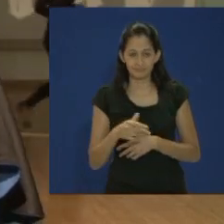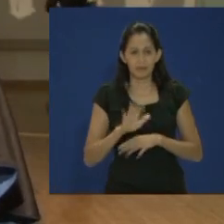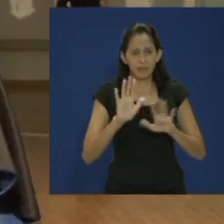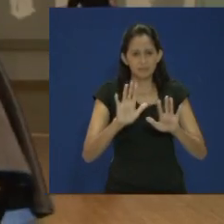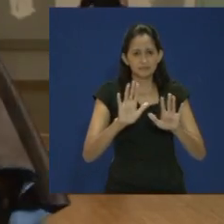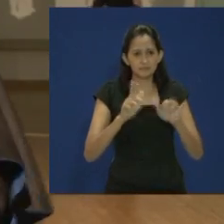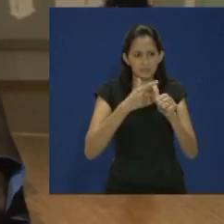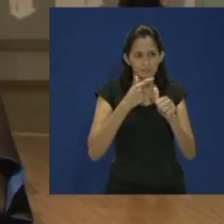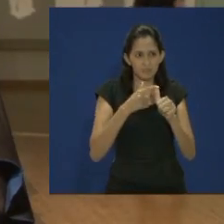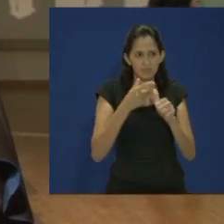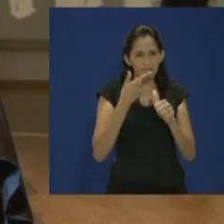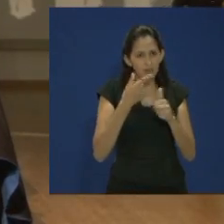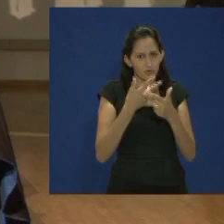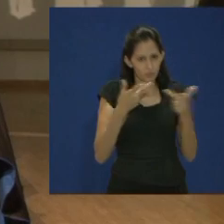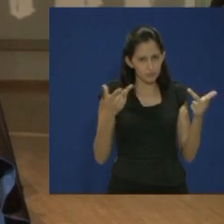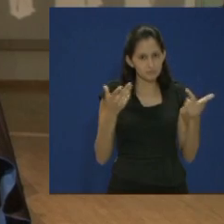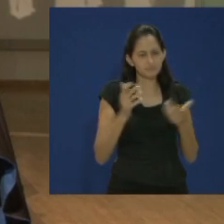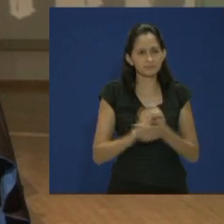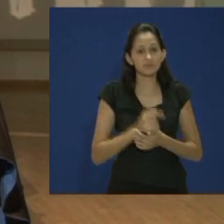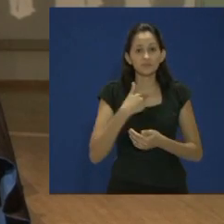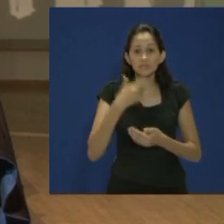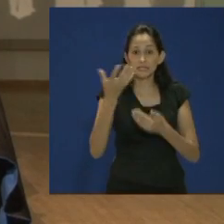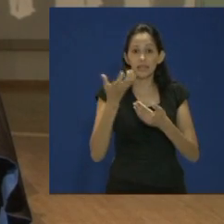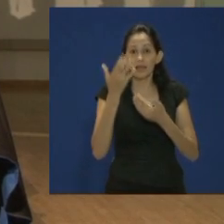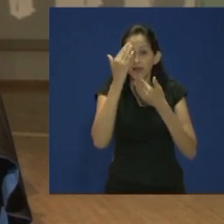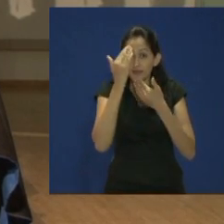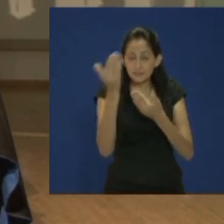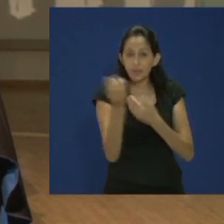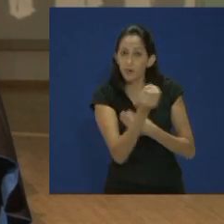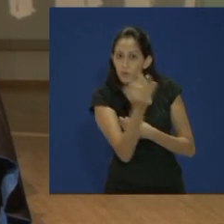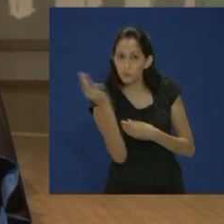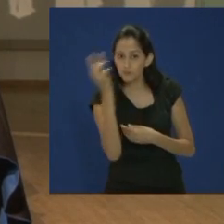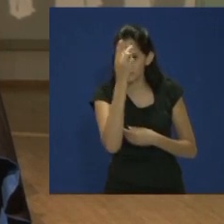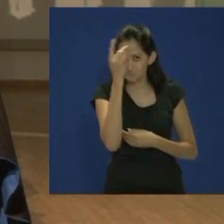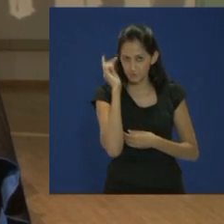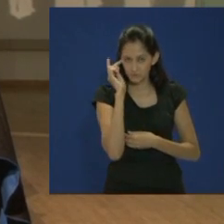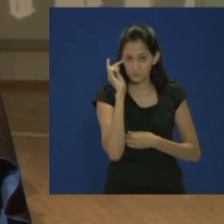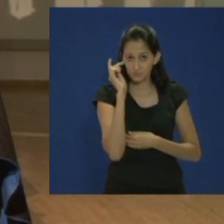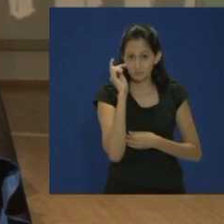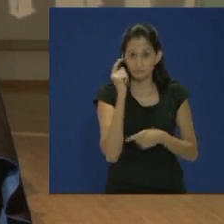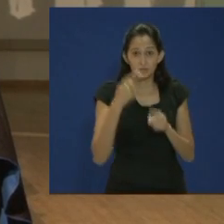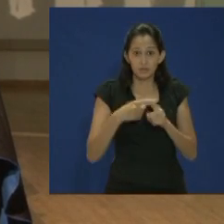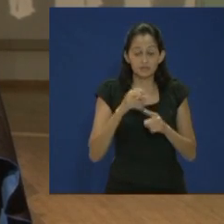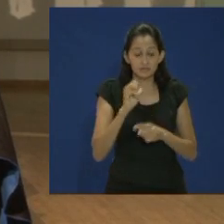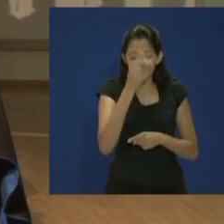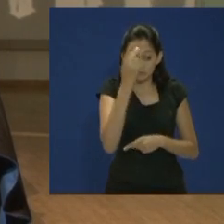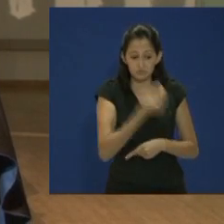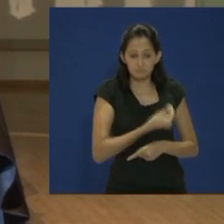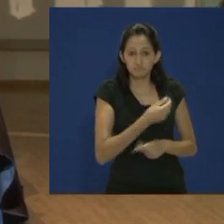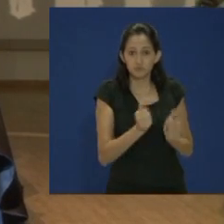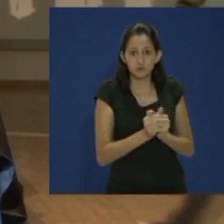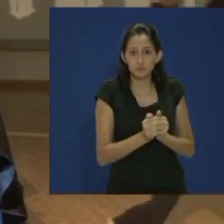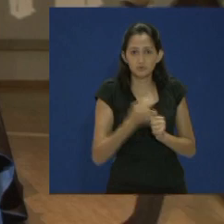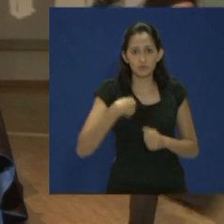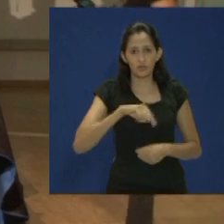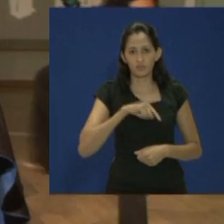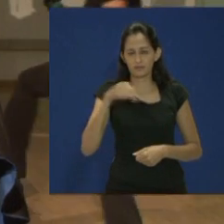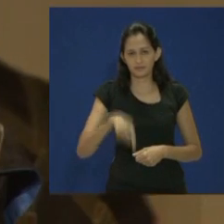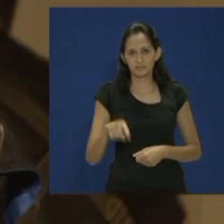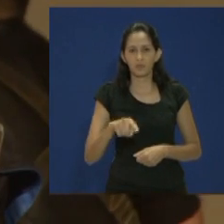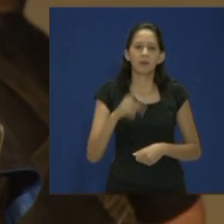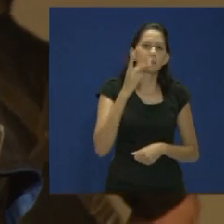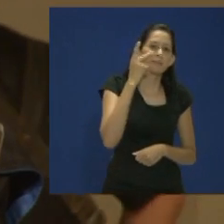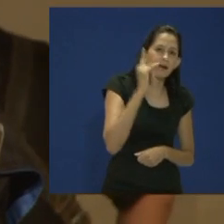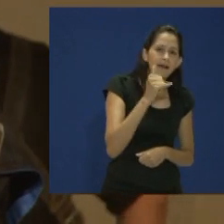falar qualquer coisa, quero agradecer algumas pessoas sem as quais não estaríamos aqui. Nossos pais,